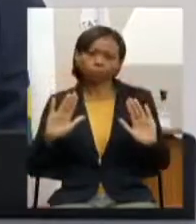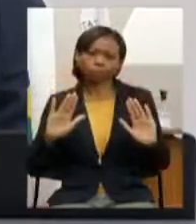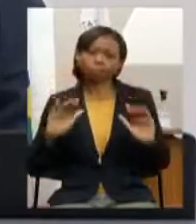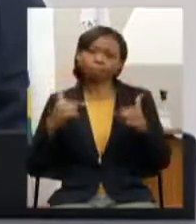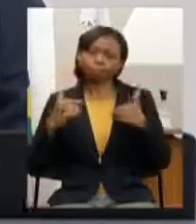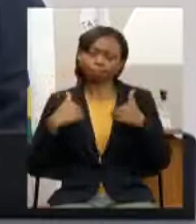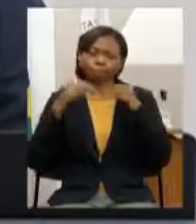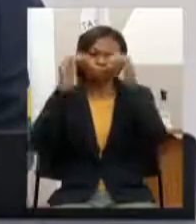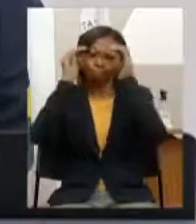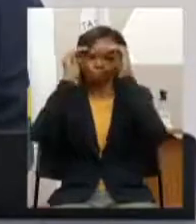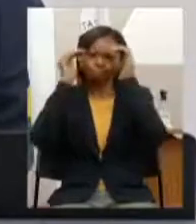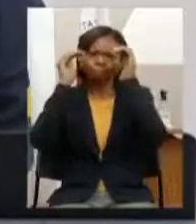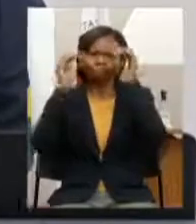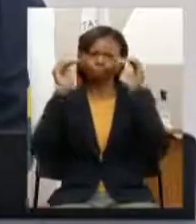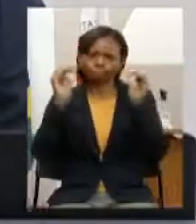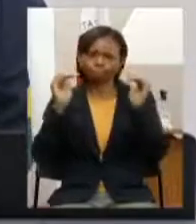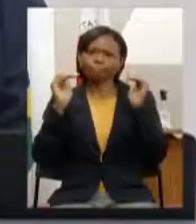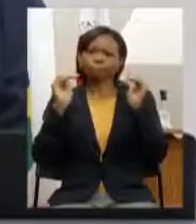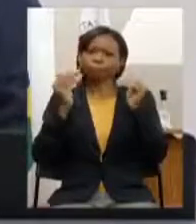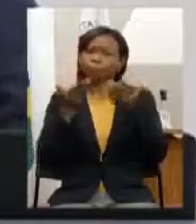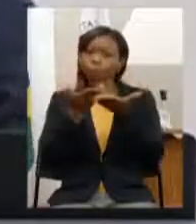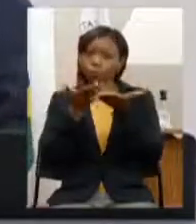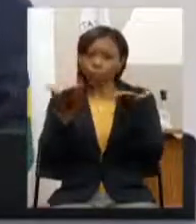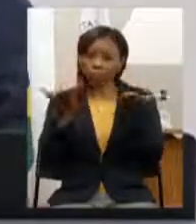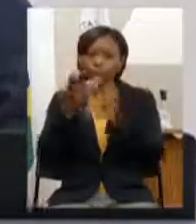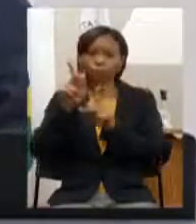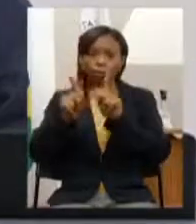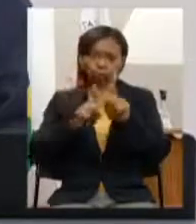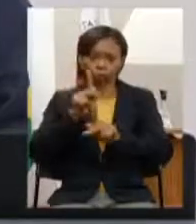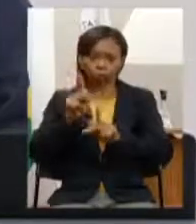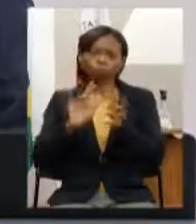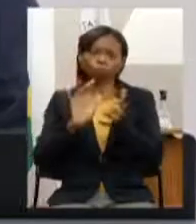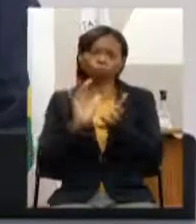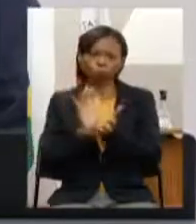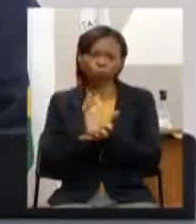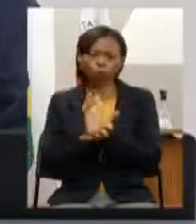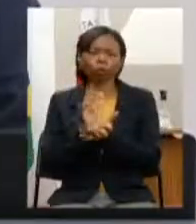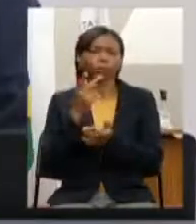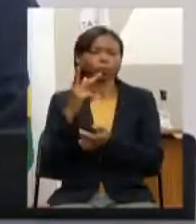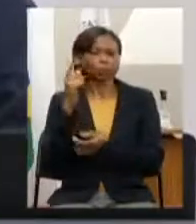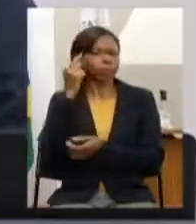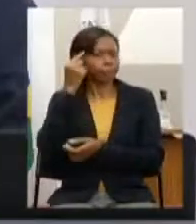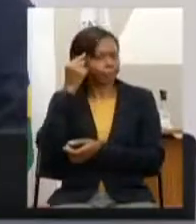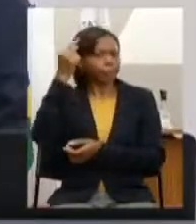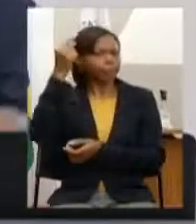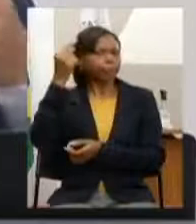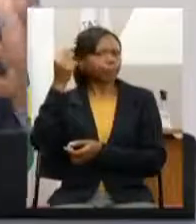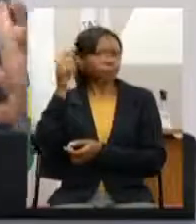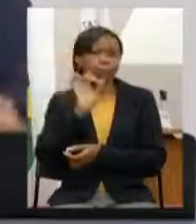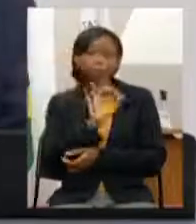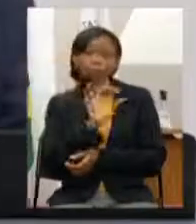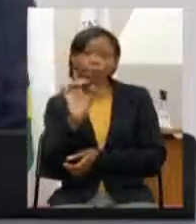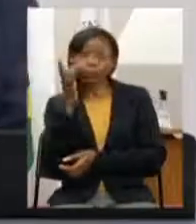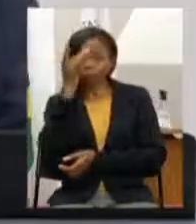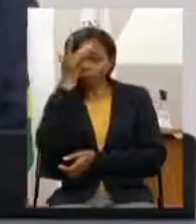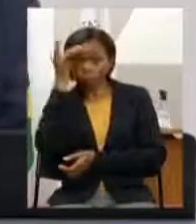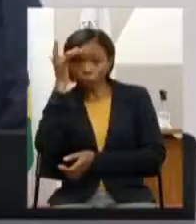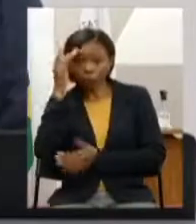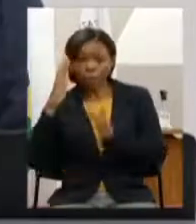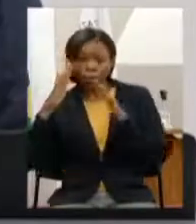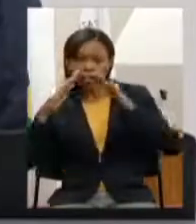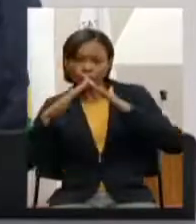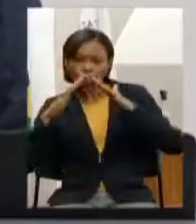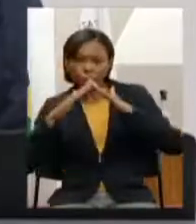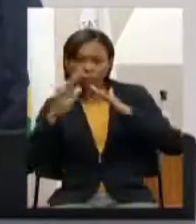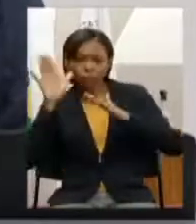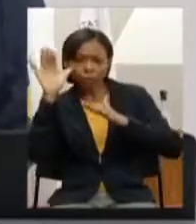o maior respeito por vocês e pelas ideias de vocês de cada um que está nos assistindo em casa que está nos